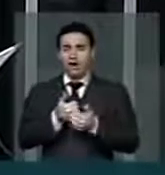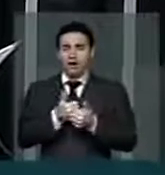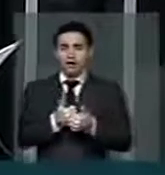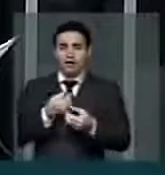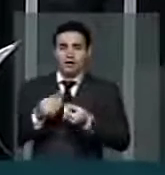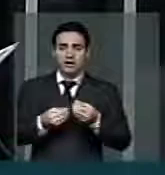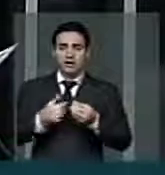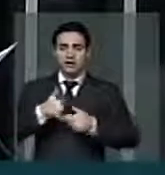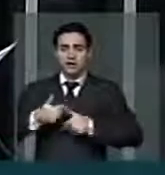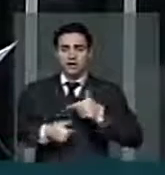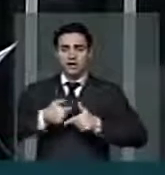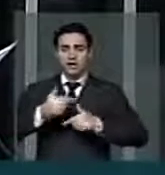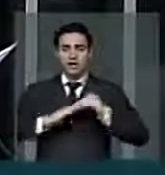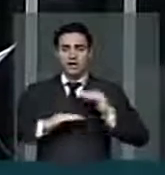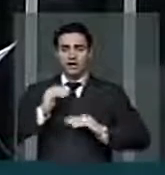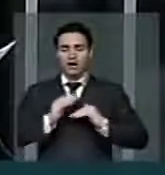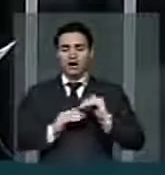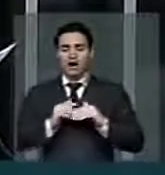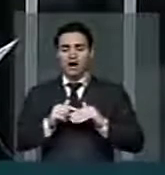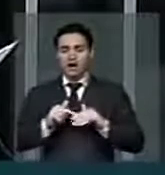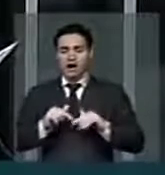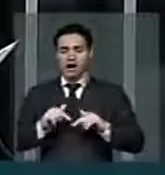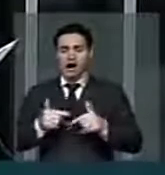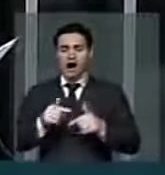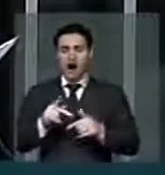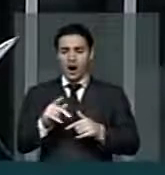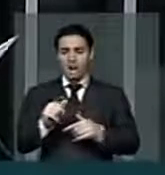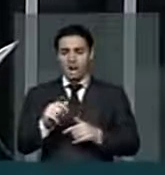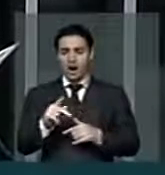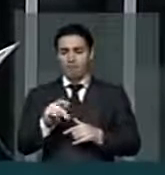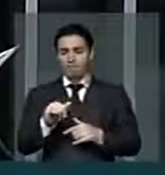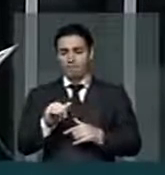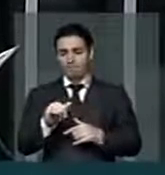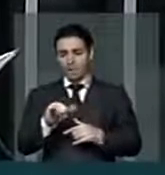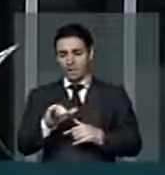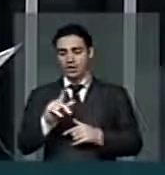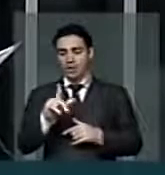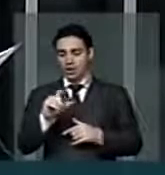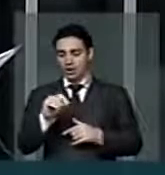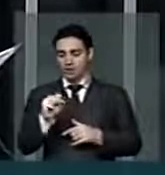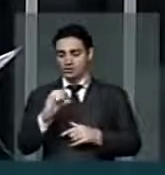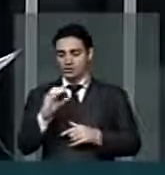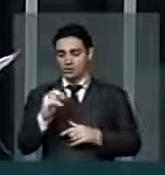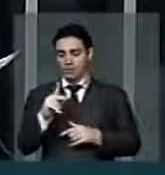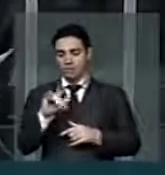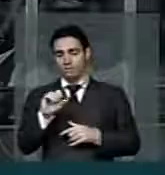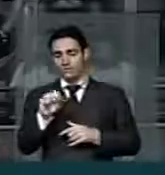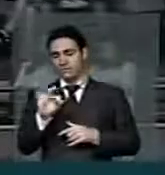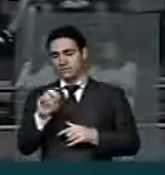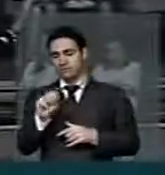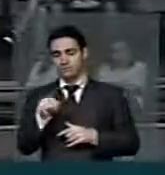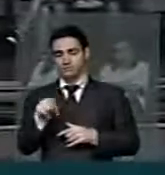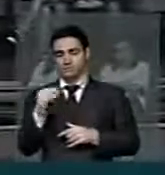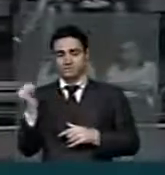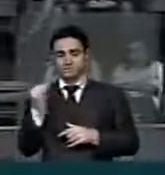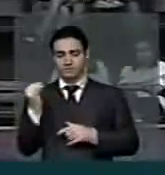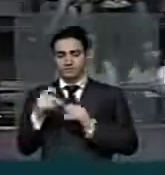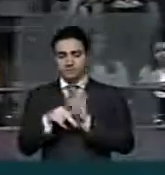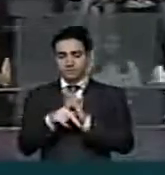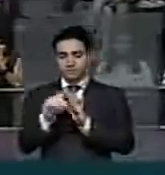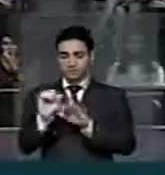sobre a atividade desempenhada pelos palapiloscopistas, no seu importante papel para a sociedade,